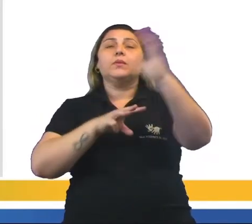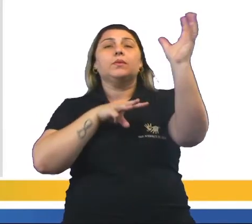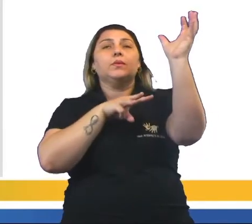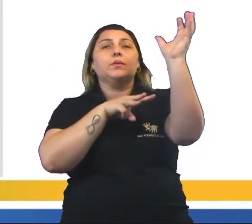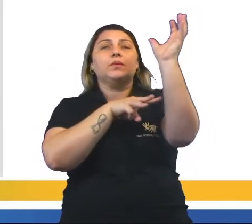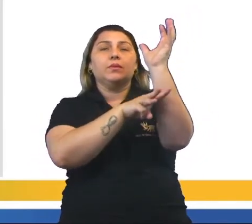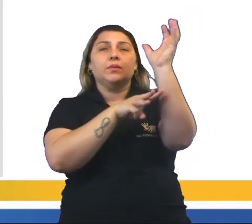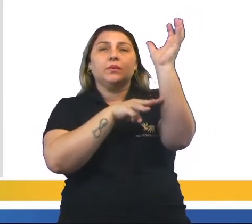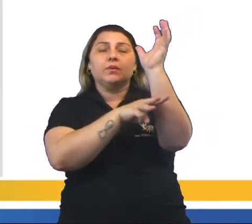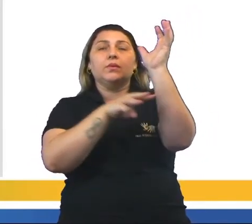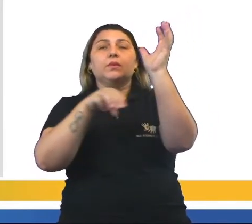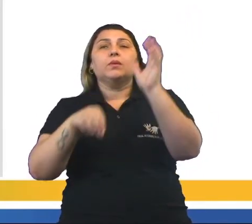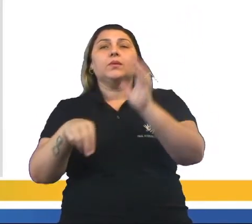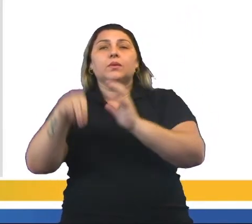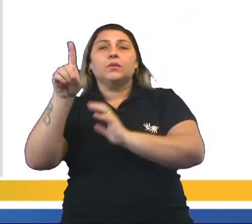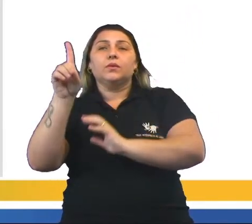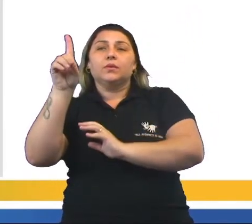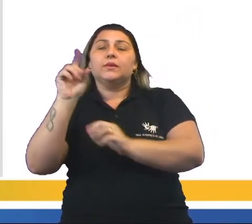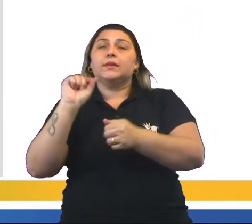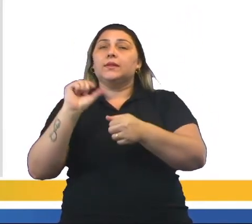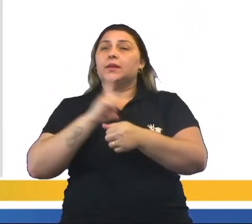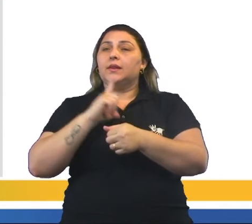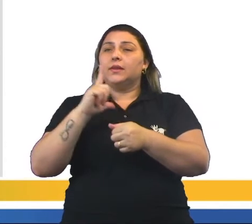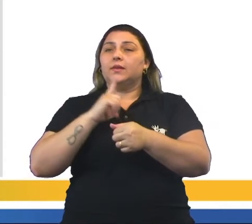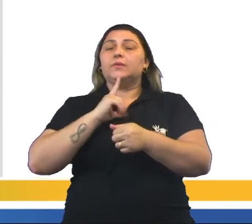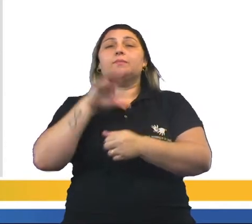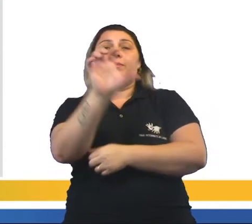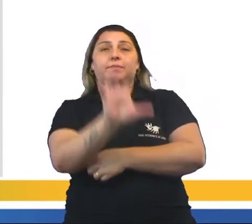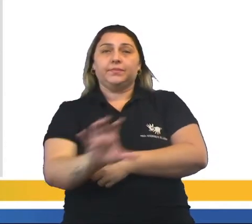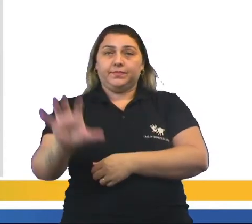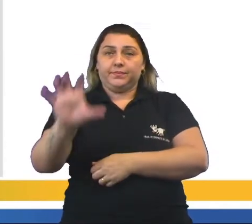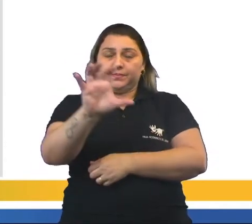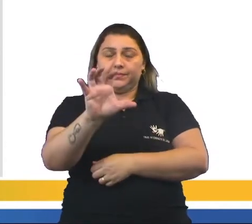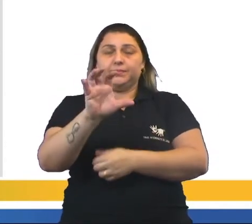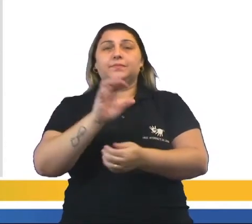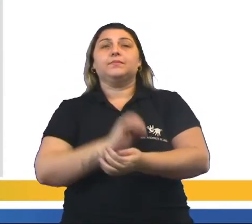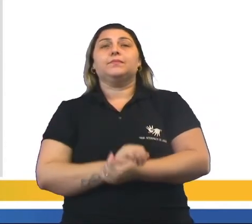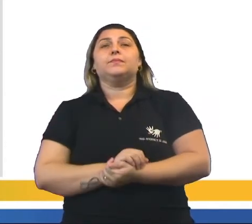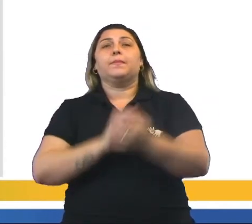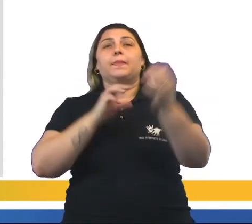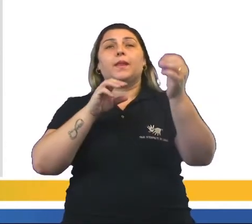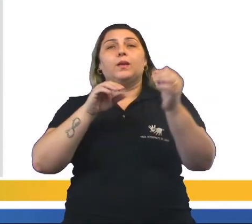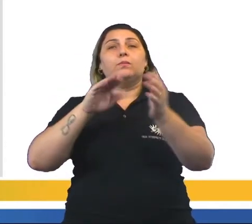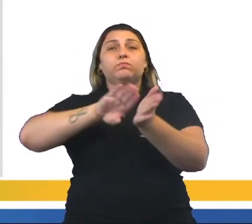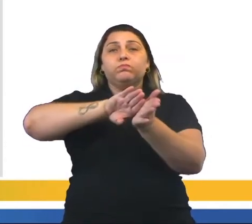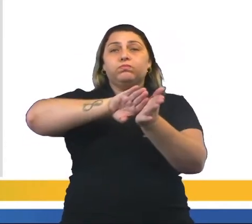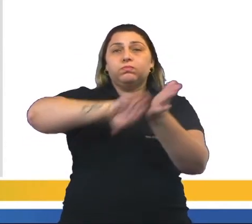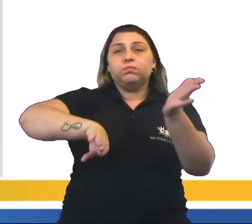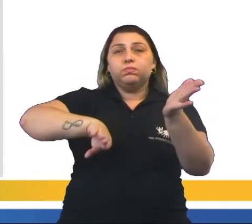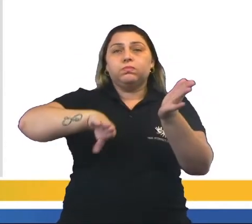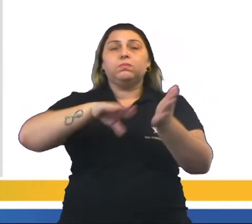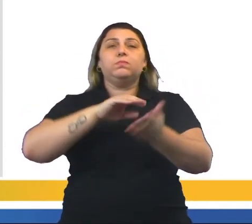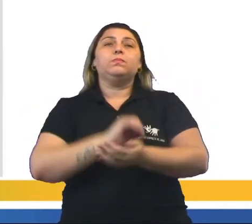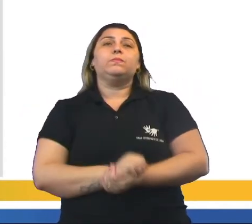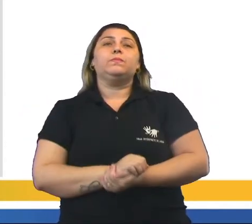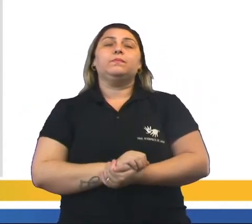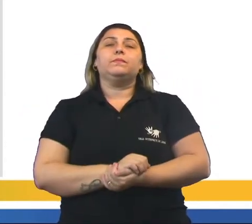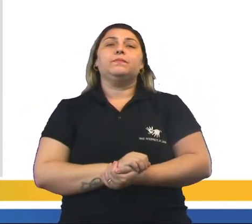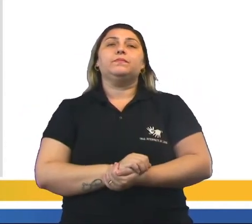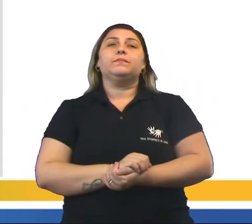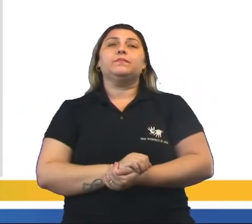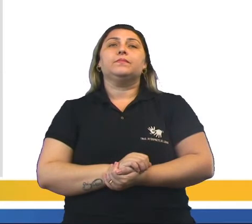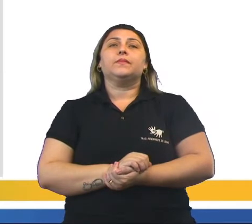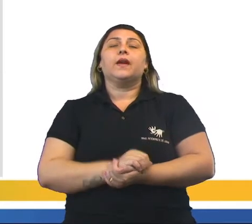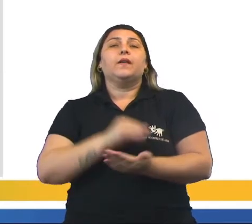nordestino ocorreu quando existe uma região de repulsão, ou seja, de expulsão em função da